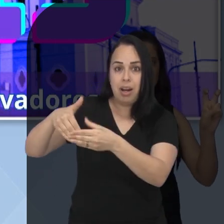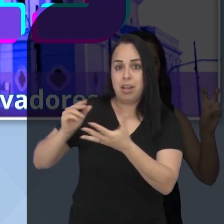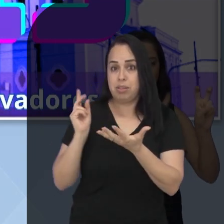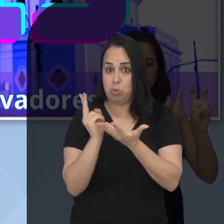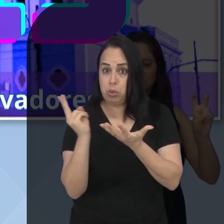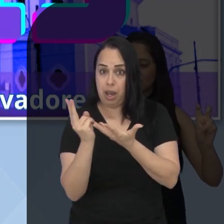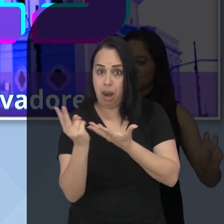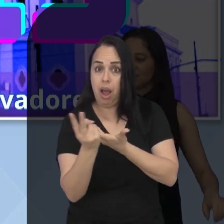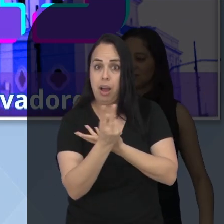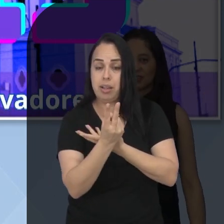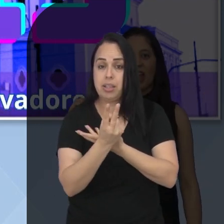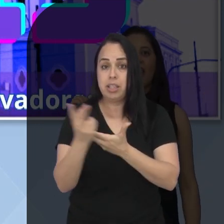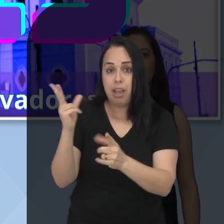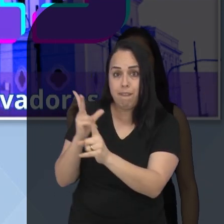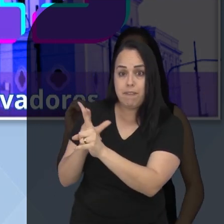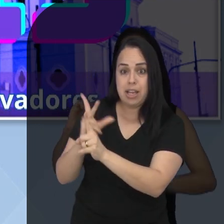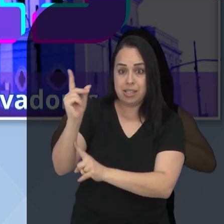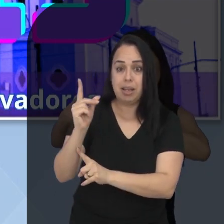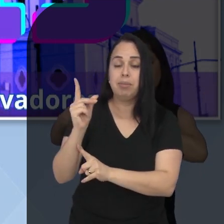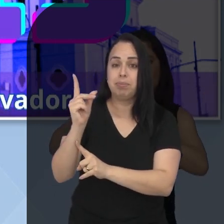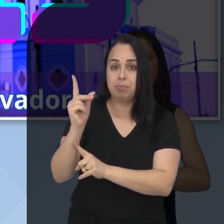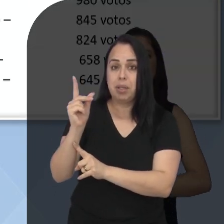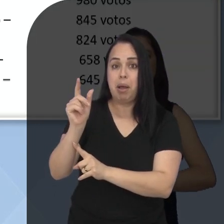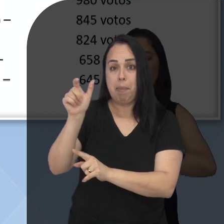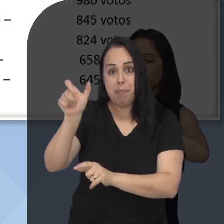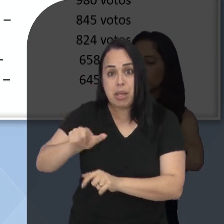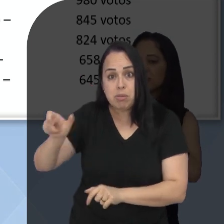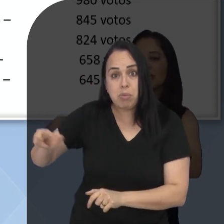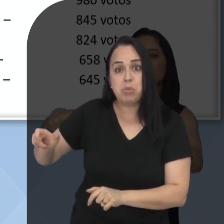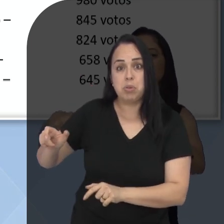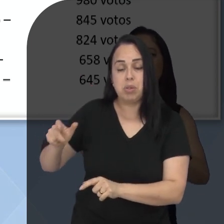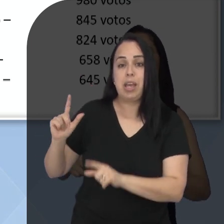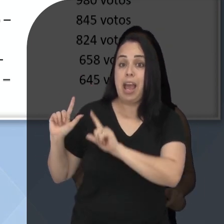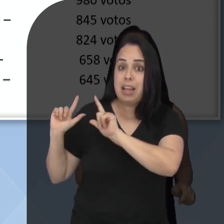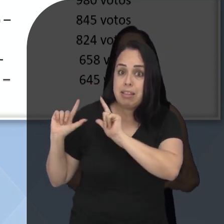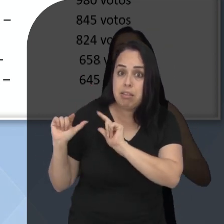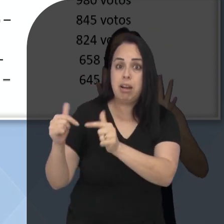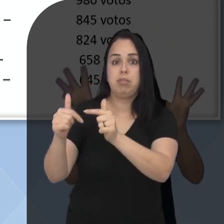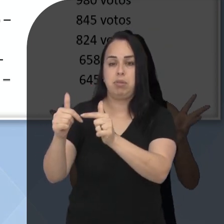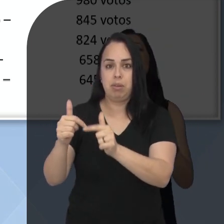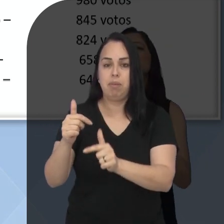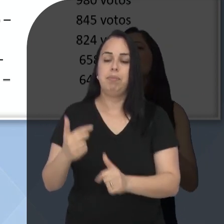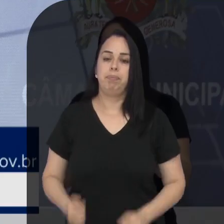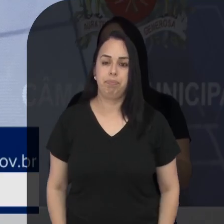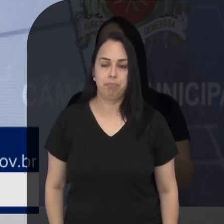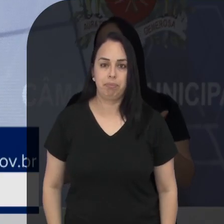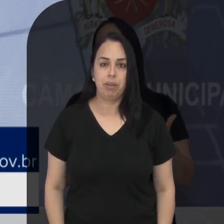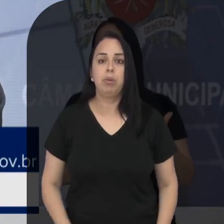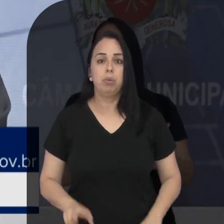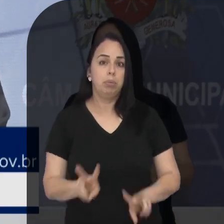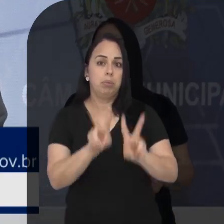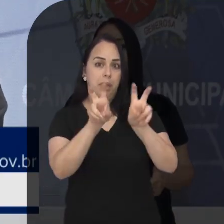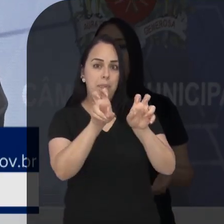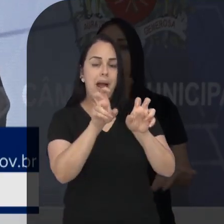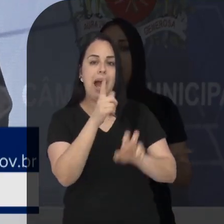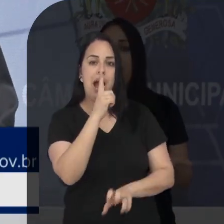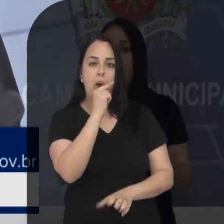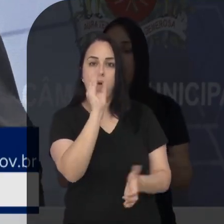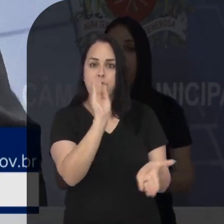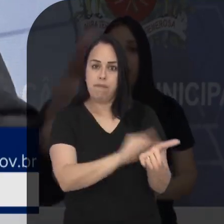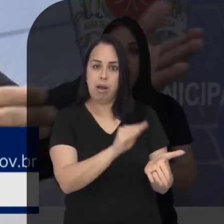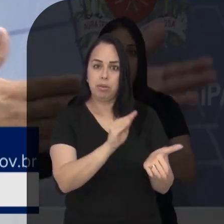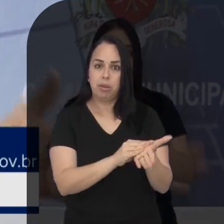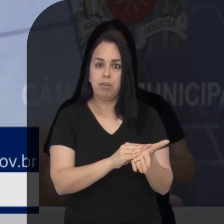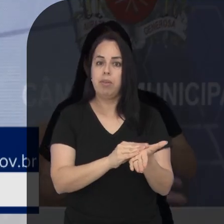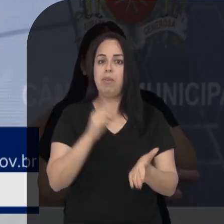as eleições do Conselho Tutelar e sobre a vitória de conselheiros que se colocam como conservadores. Ainda no tema da falta de água,